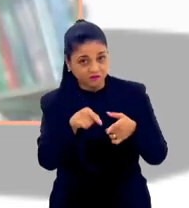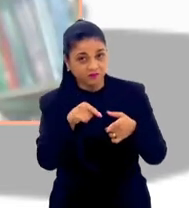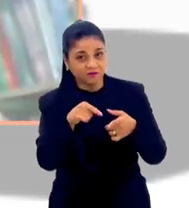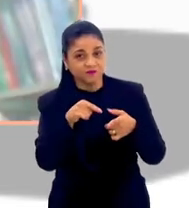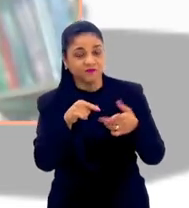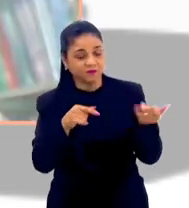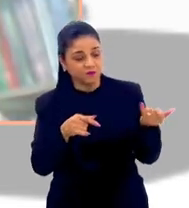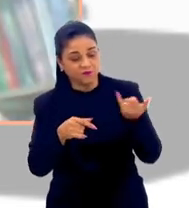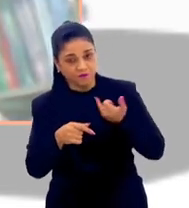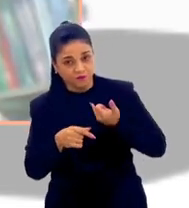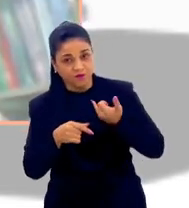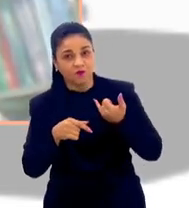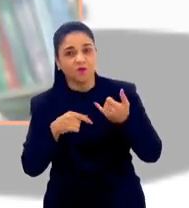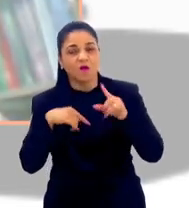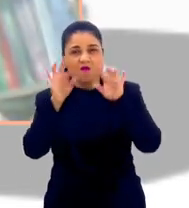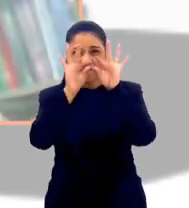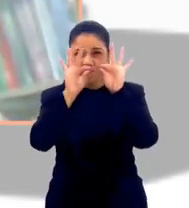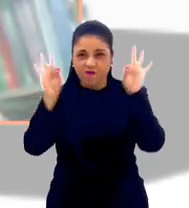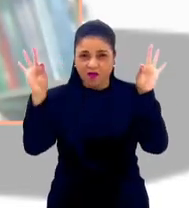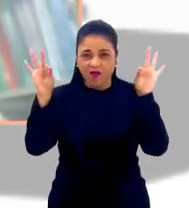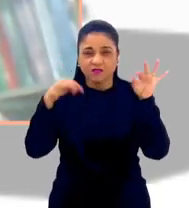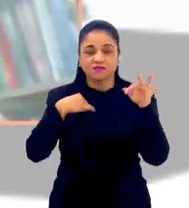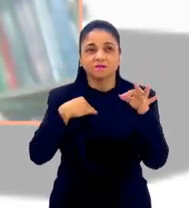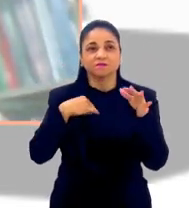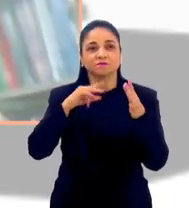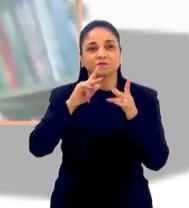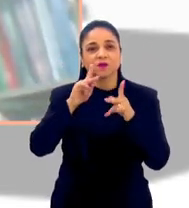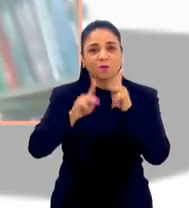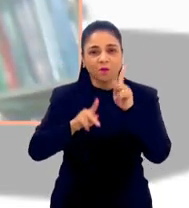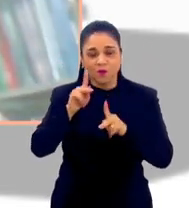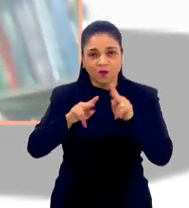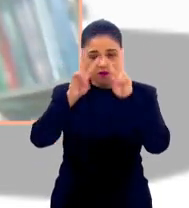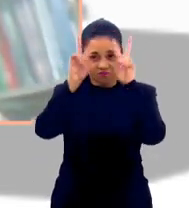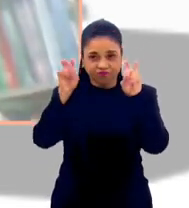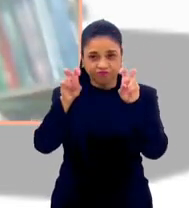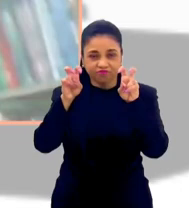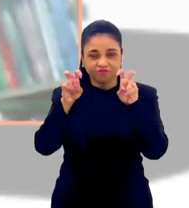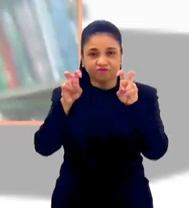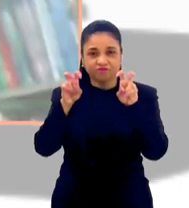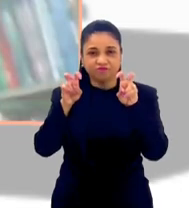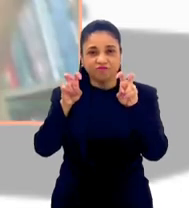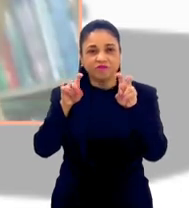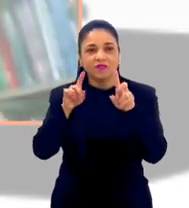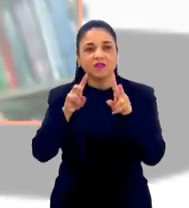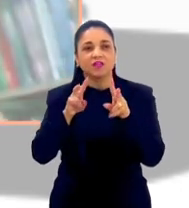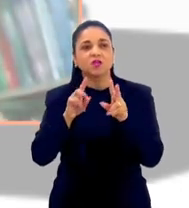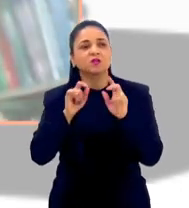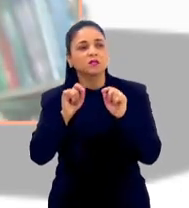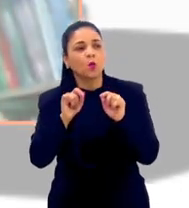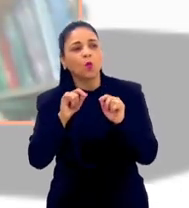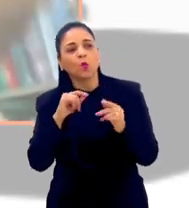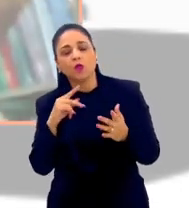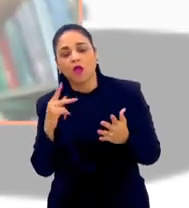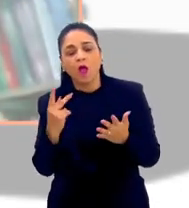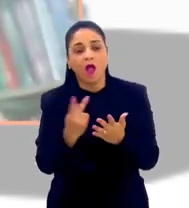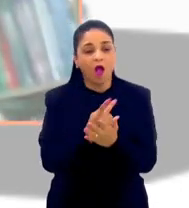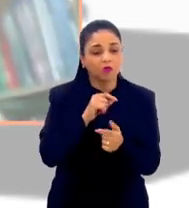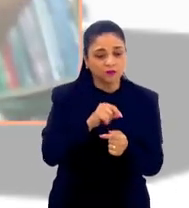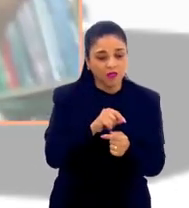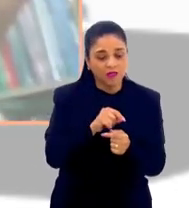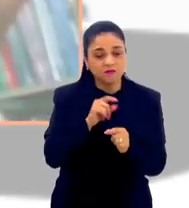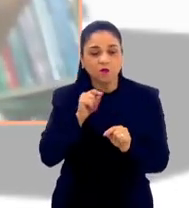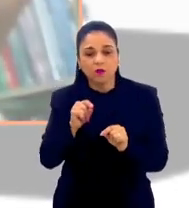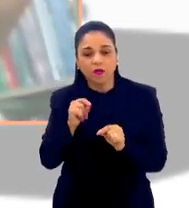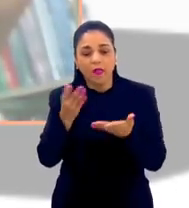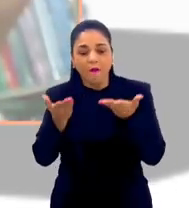tem uma frase que eu gosto muito, eu adoro ditados populares, né? A diferença entre a dose, entre o remédio e o veneno é a